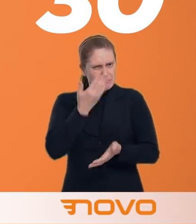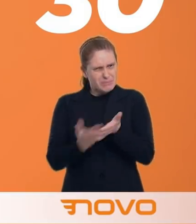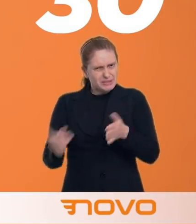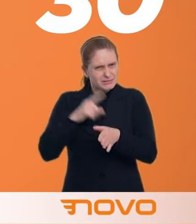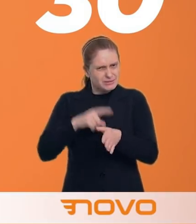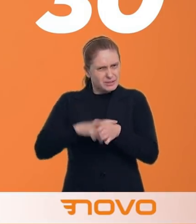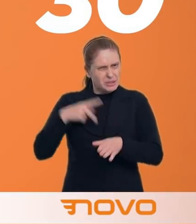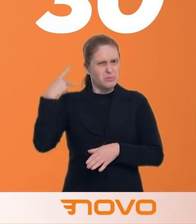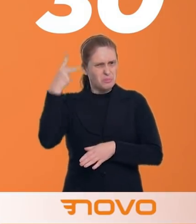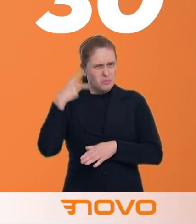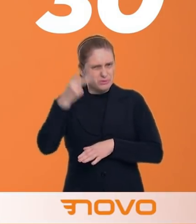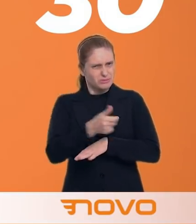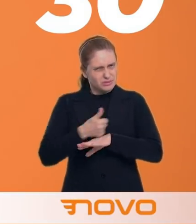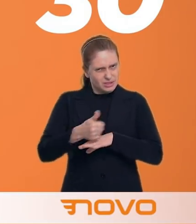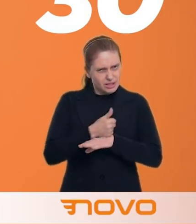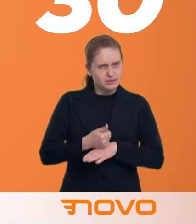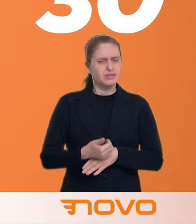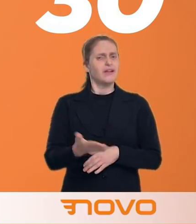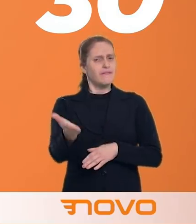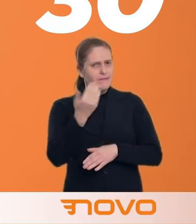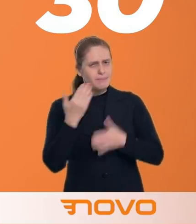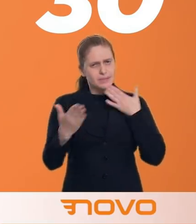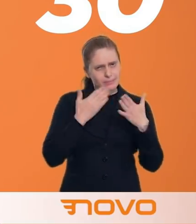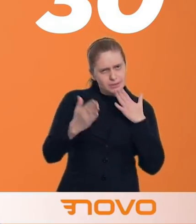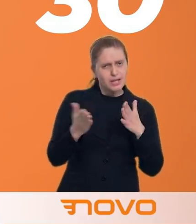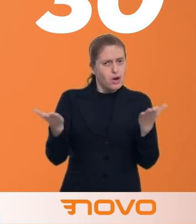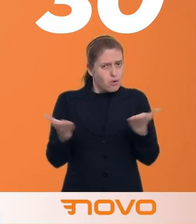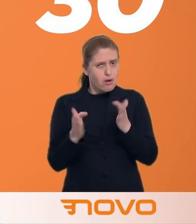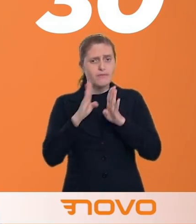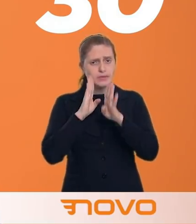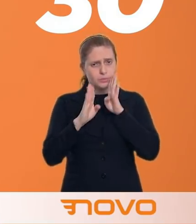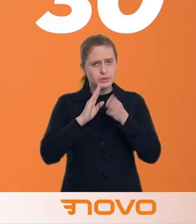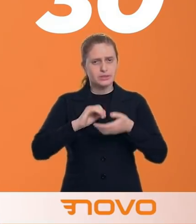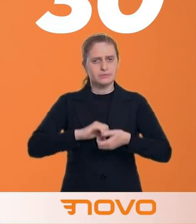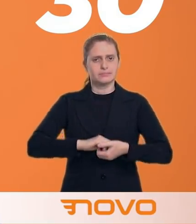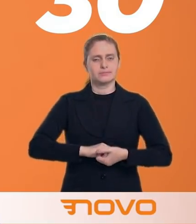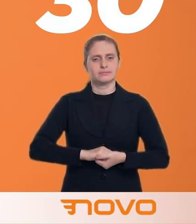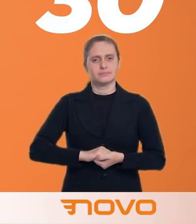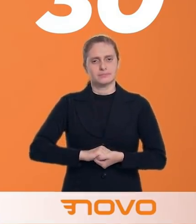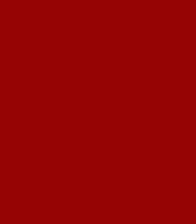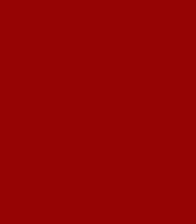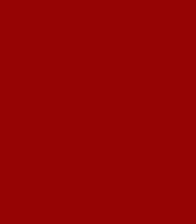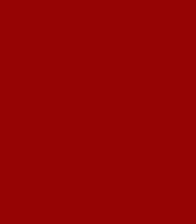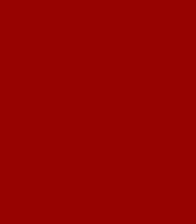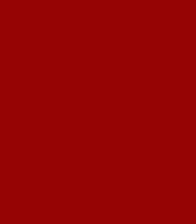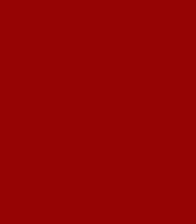Serra que tu tá perdendo tempo ouvindo esses políticos profissionais. Vem comigo agora, ao vivo, lá no Facebook.